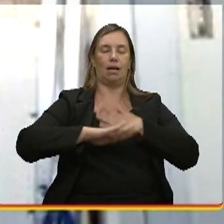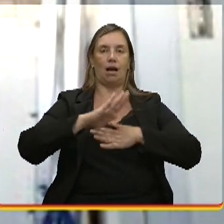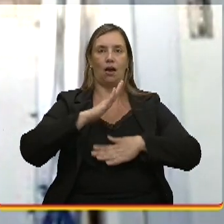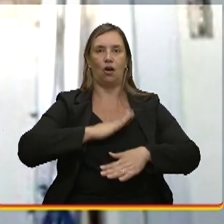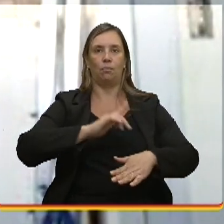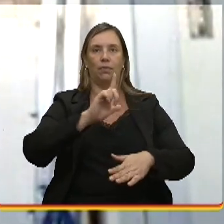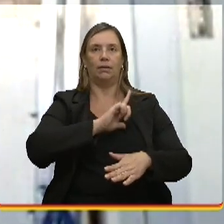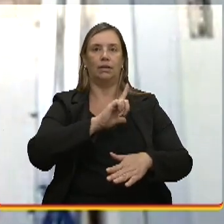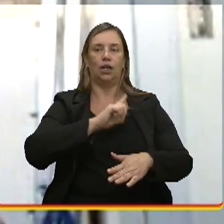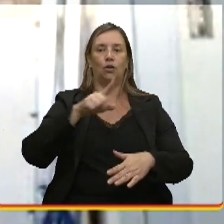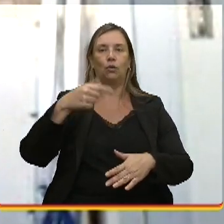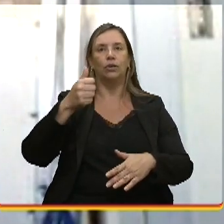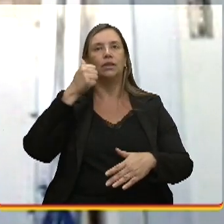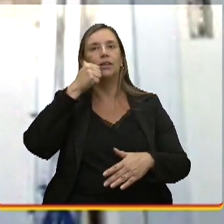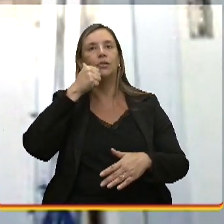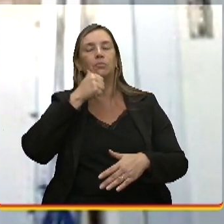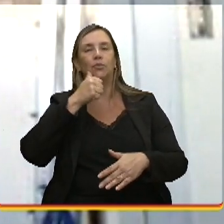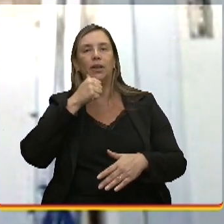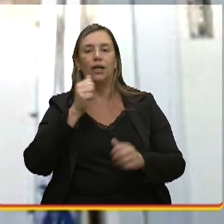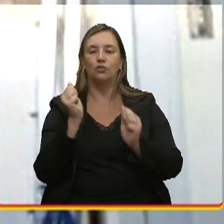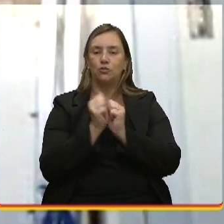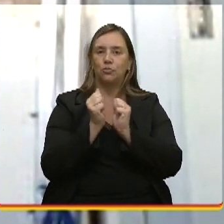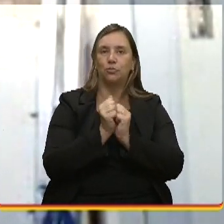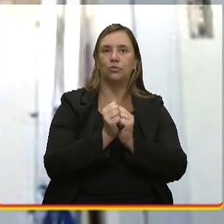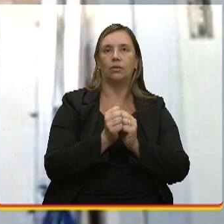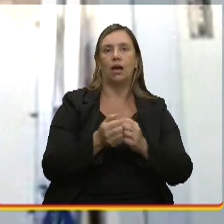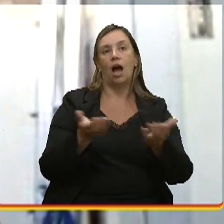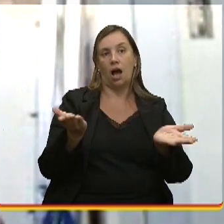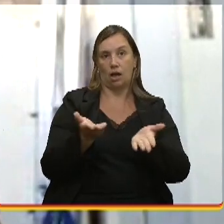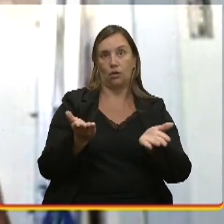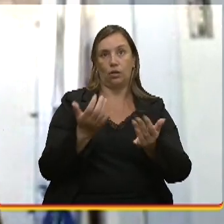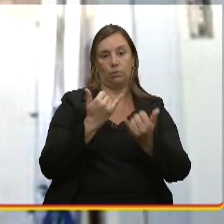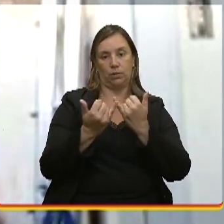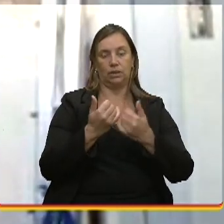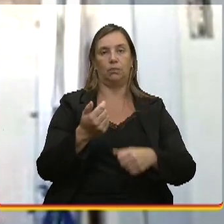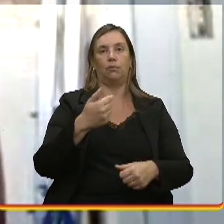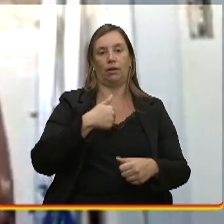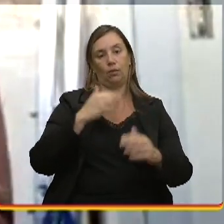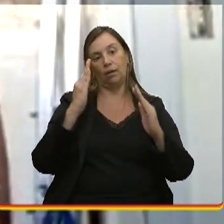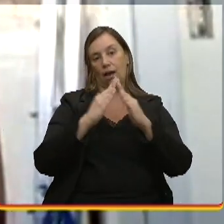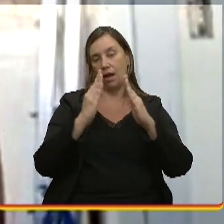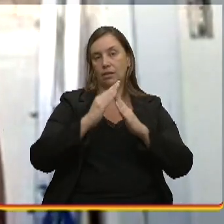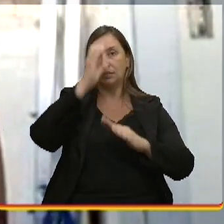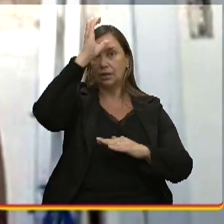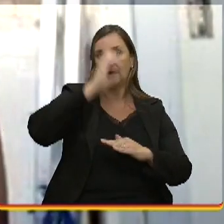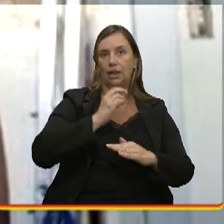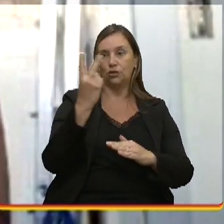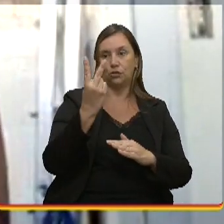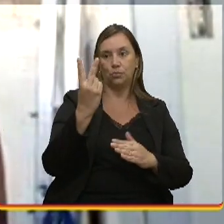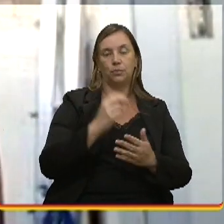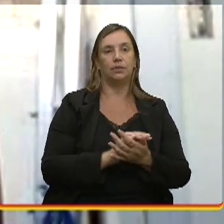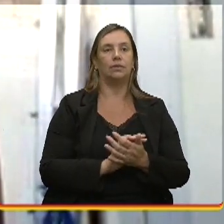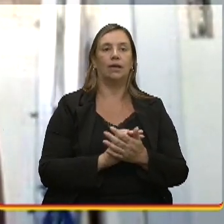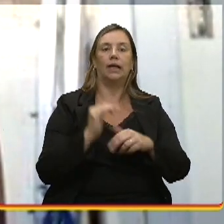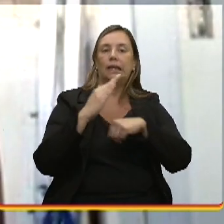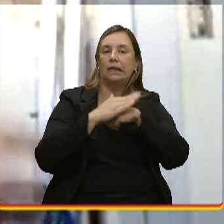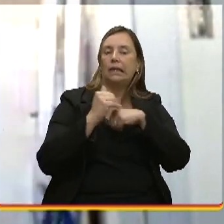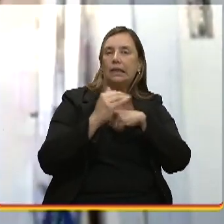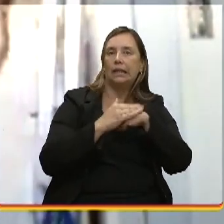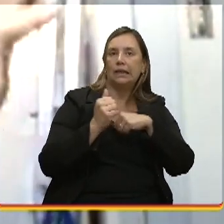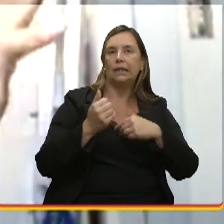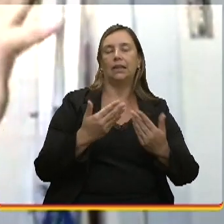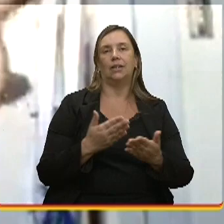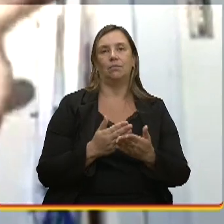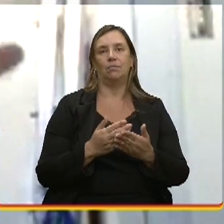fazendo os trabalhos. Agora, eu estou, inclusive, na casa de duas clientes muito queridas, a Daliana e a Maurília. E elas estão